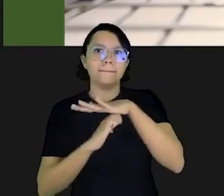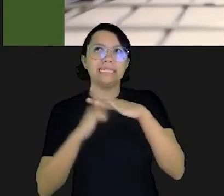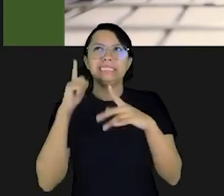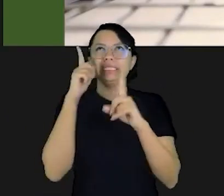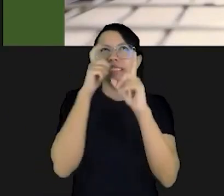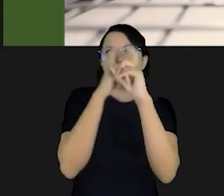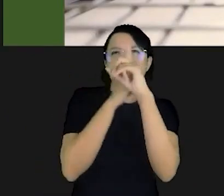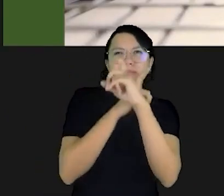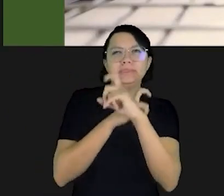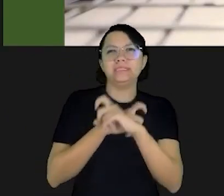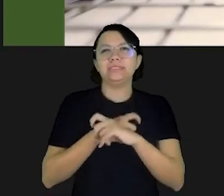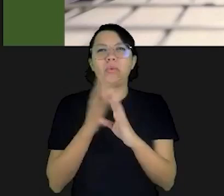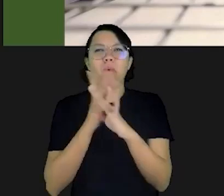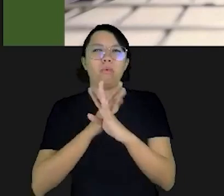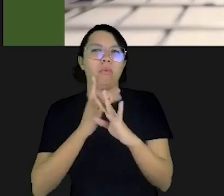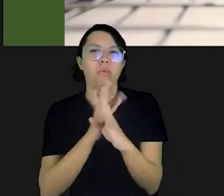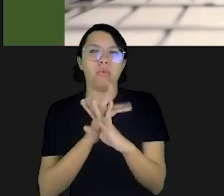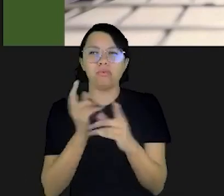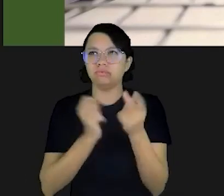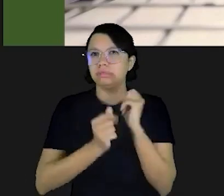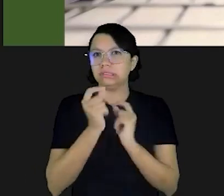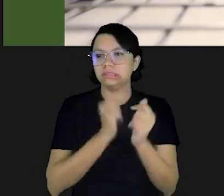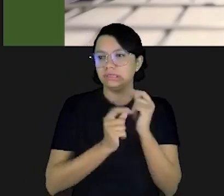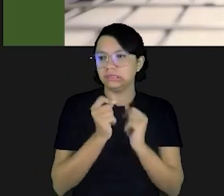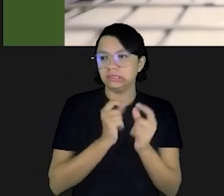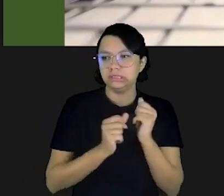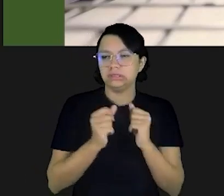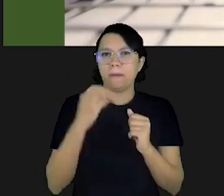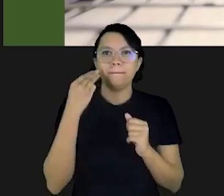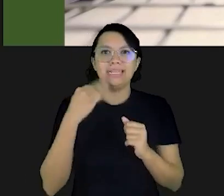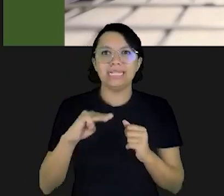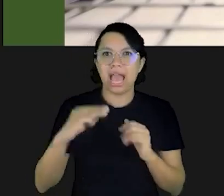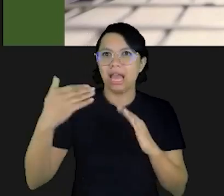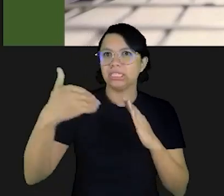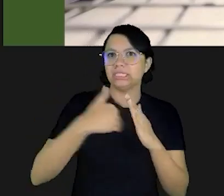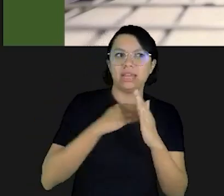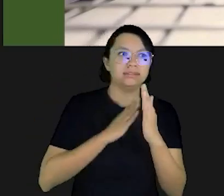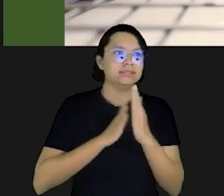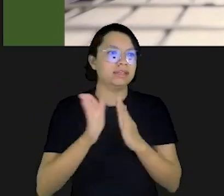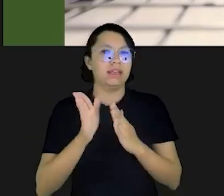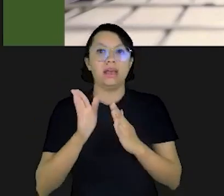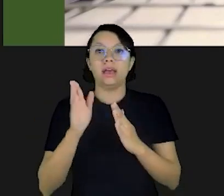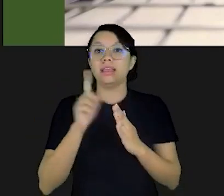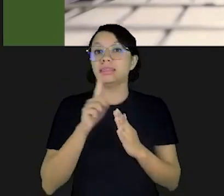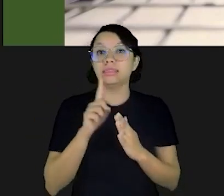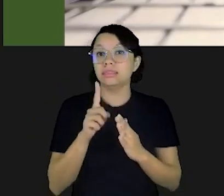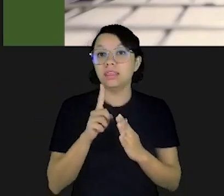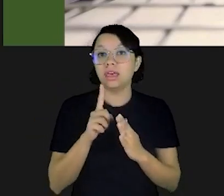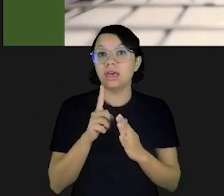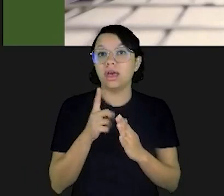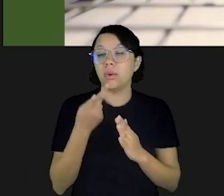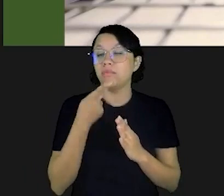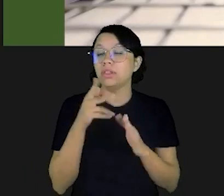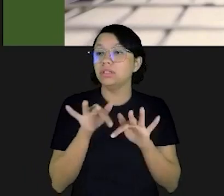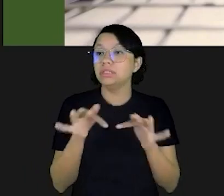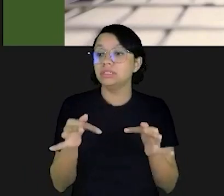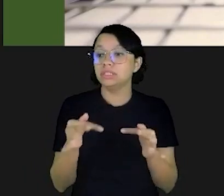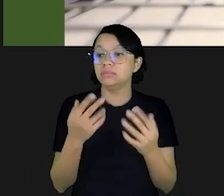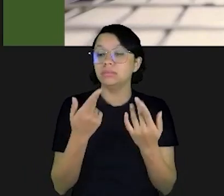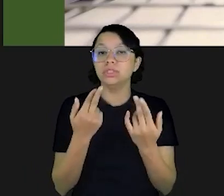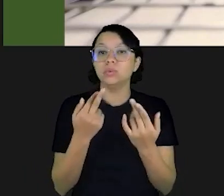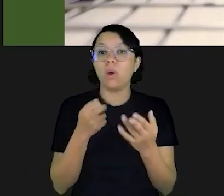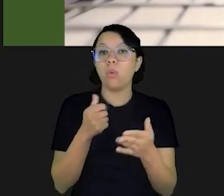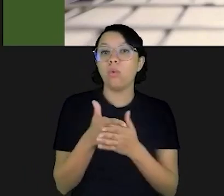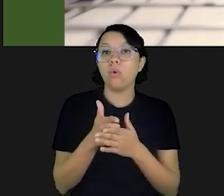complexa, de um fluxo financeiro, com milhares de entradas e saídas. Não, não. A gente está falando de algo tão simples quanto